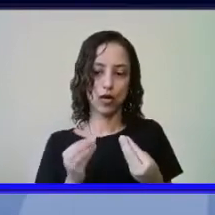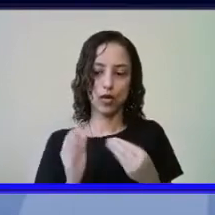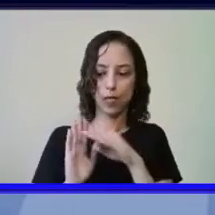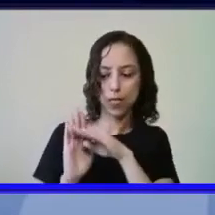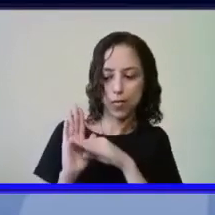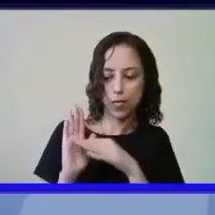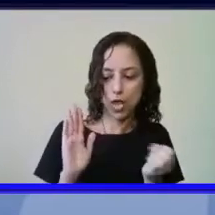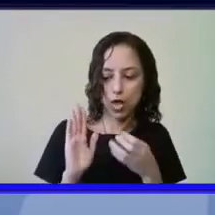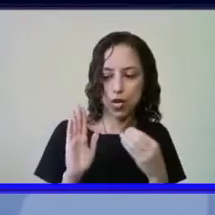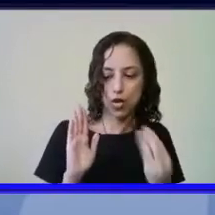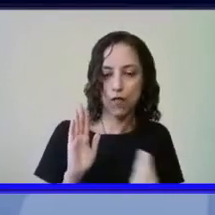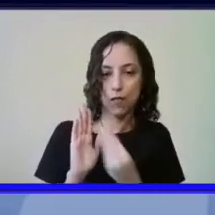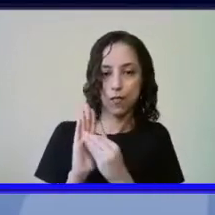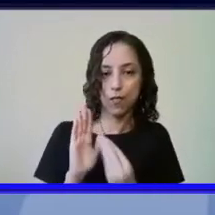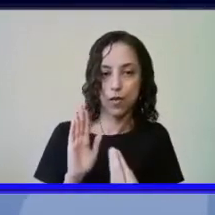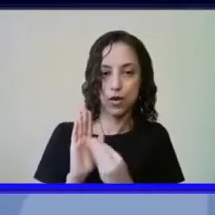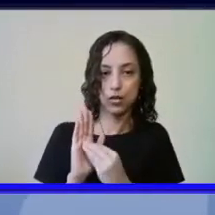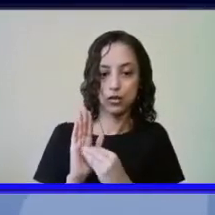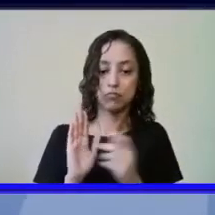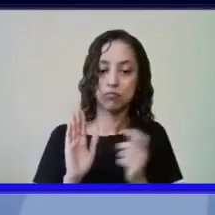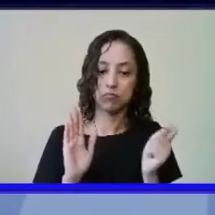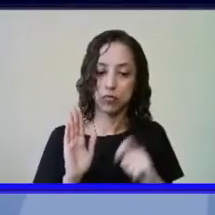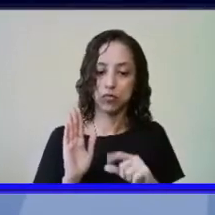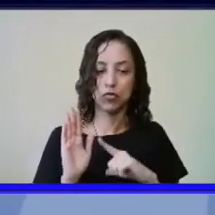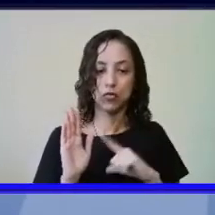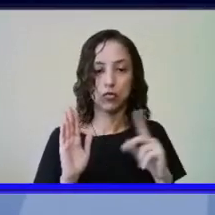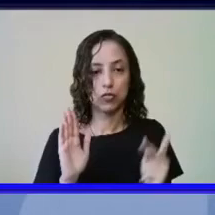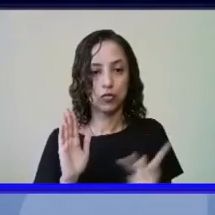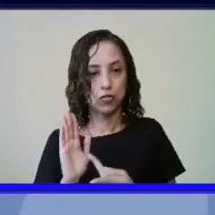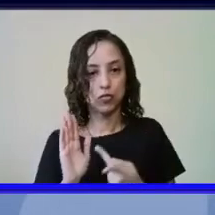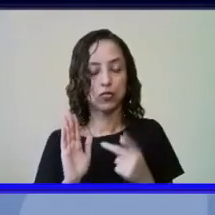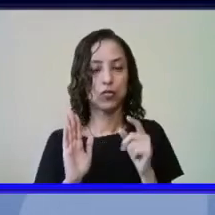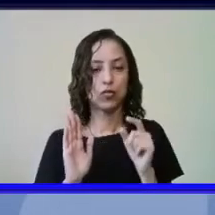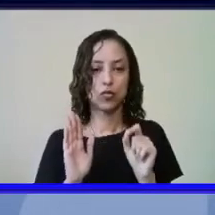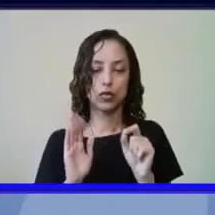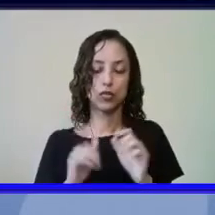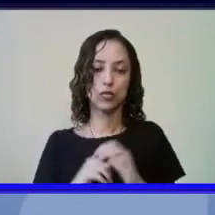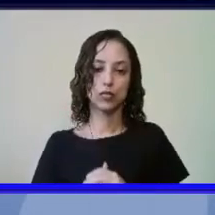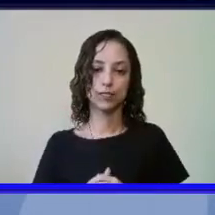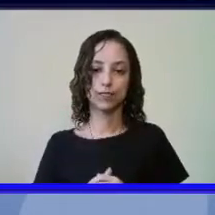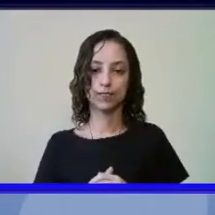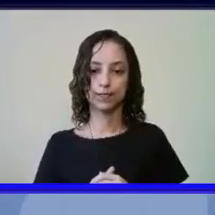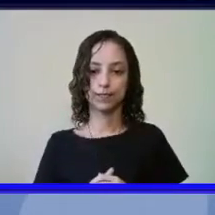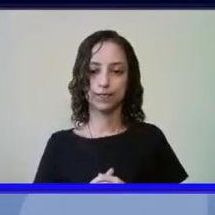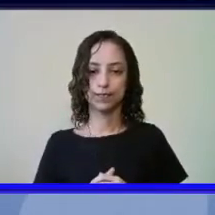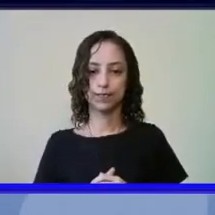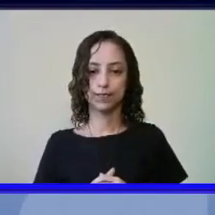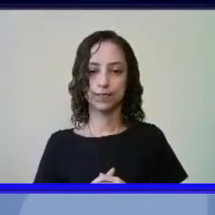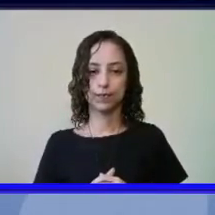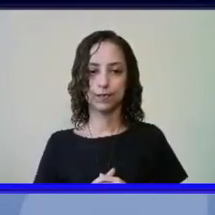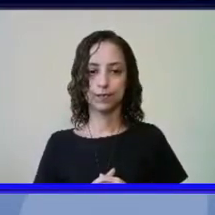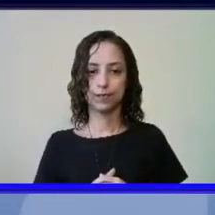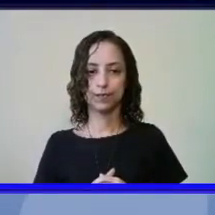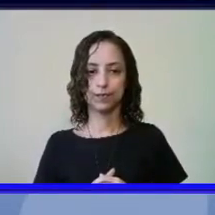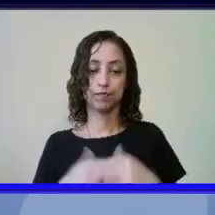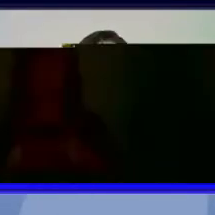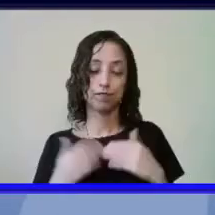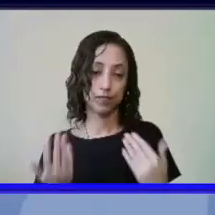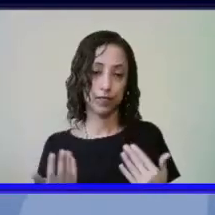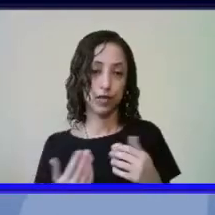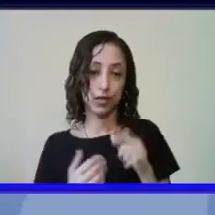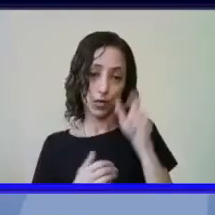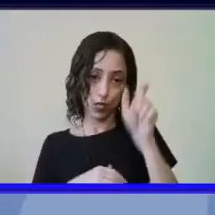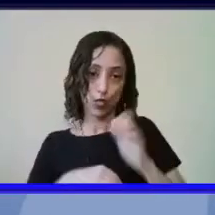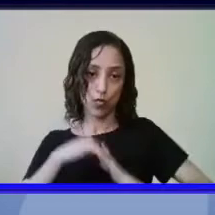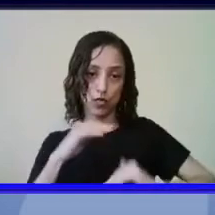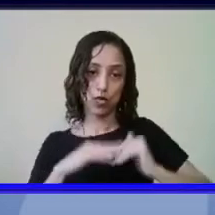e o que é possível também é que a pessoa o especialista